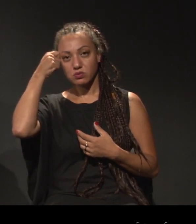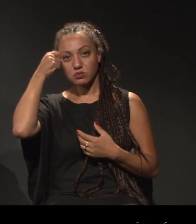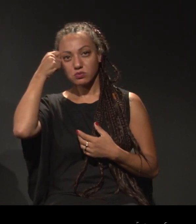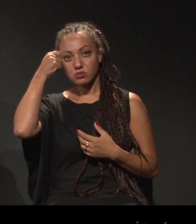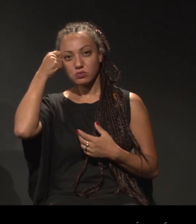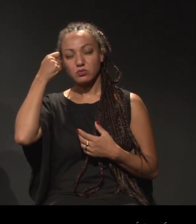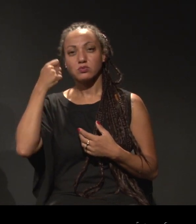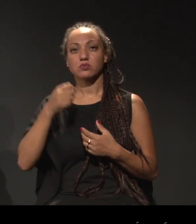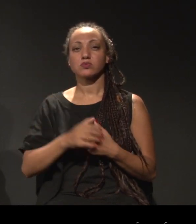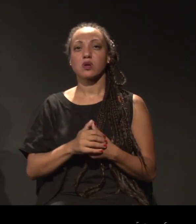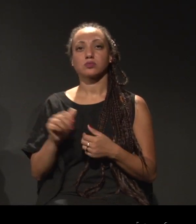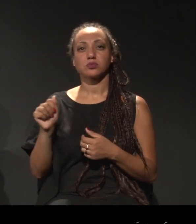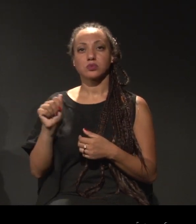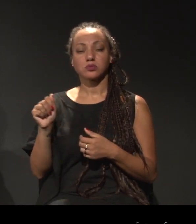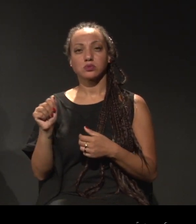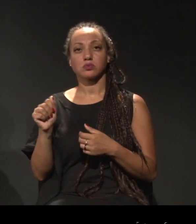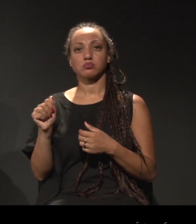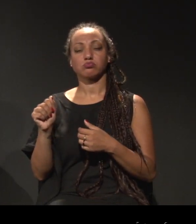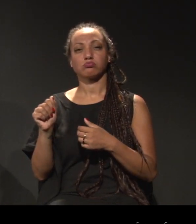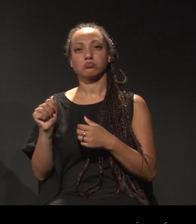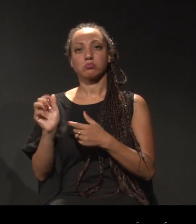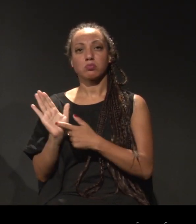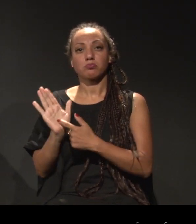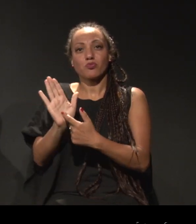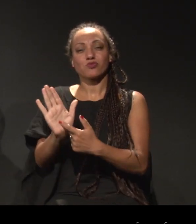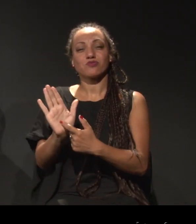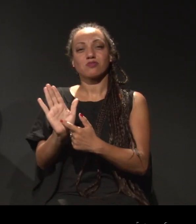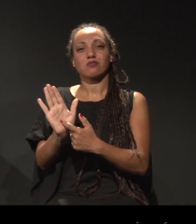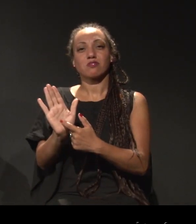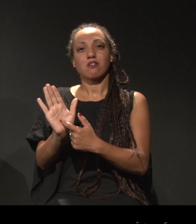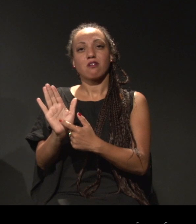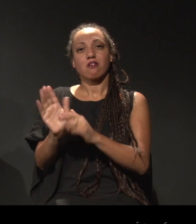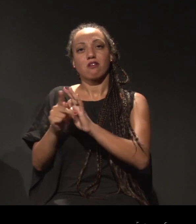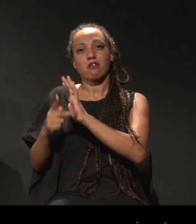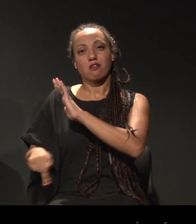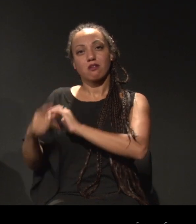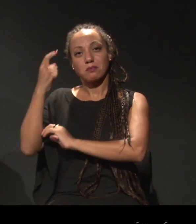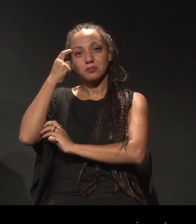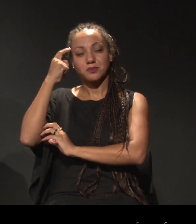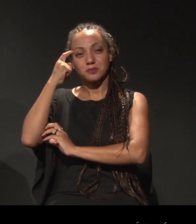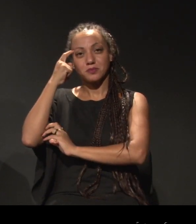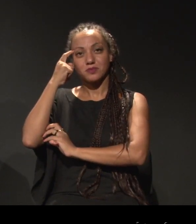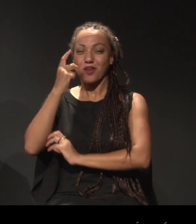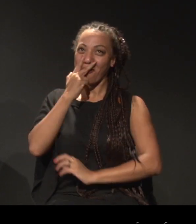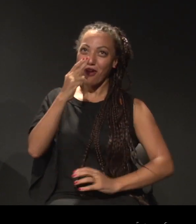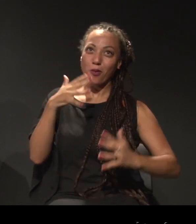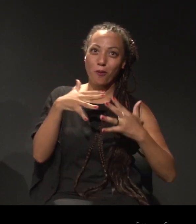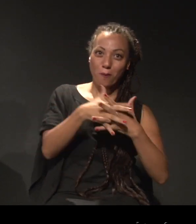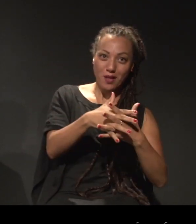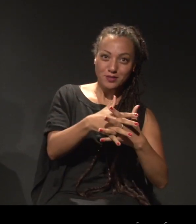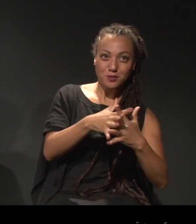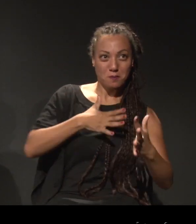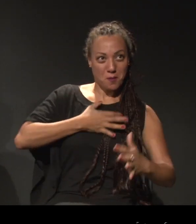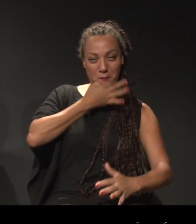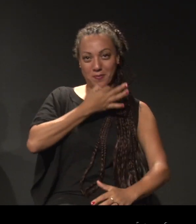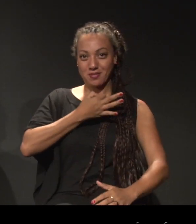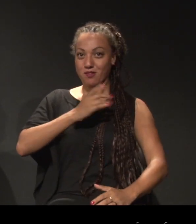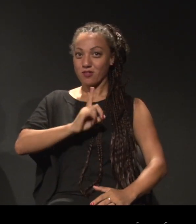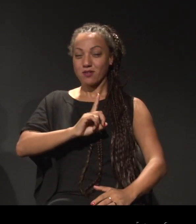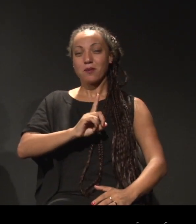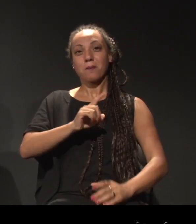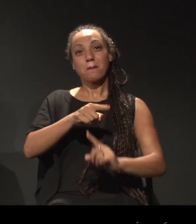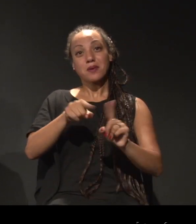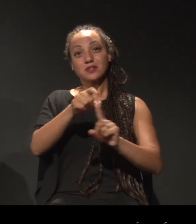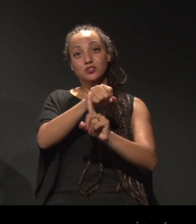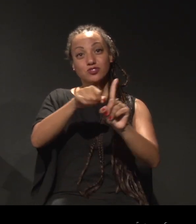expressar o seu pensamento. Eu digo complexo, não para mim, mas complexo